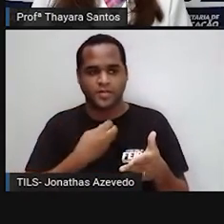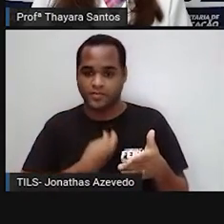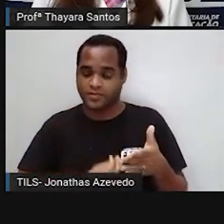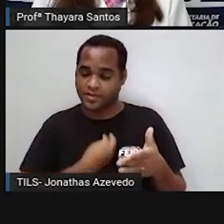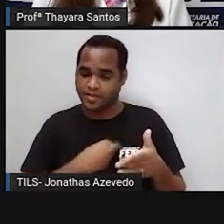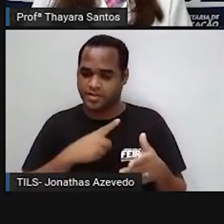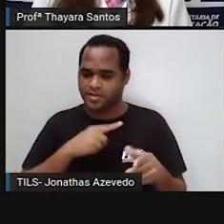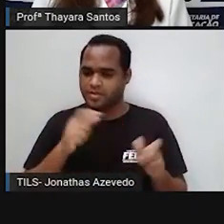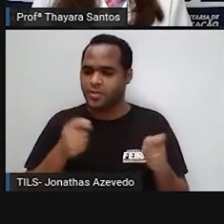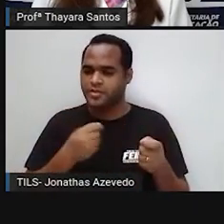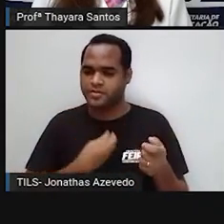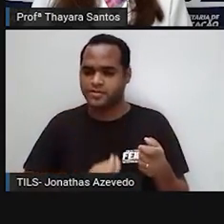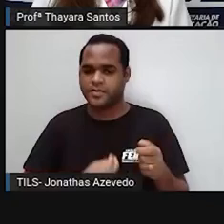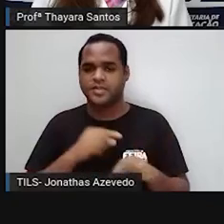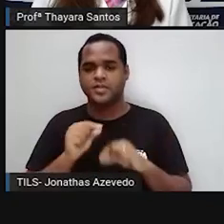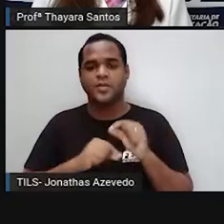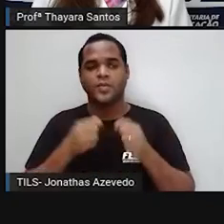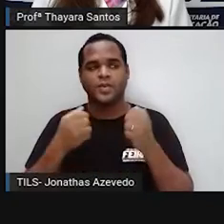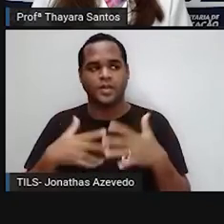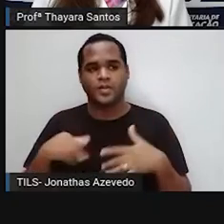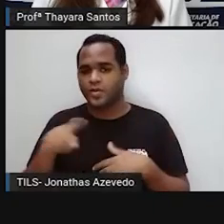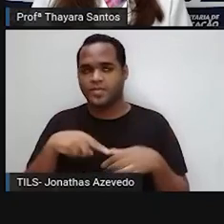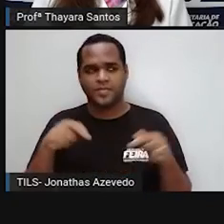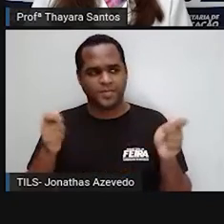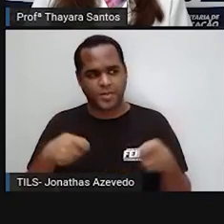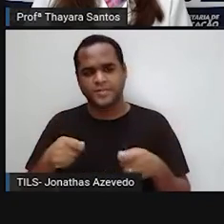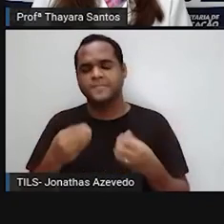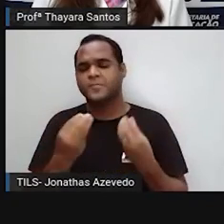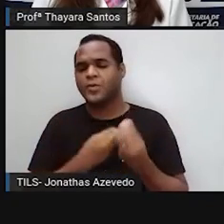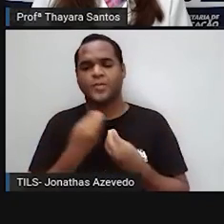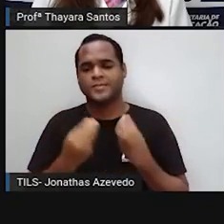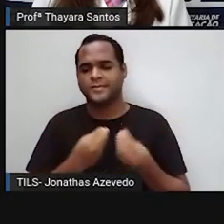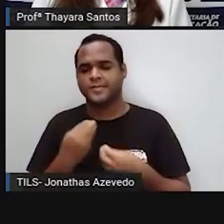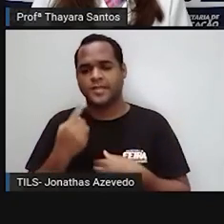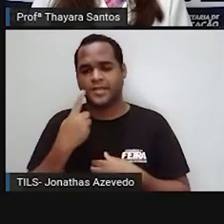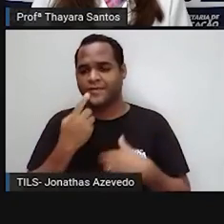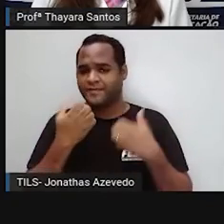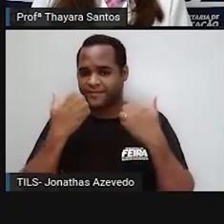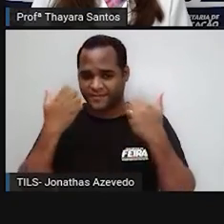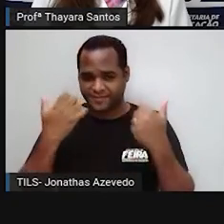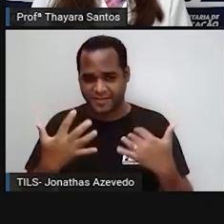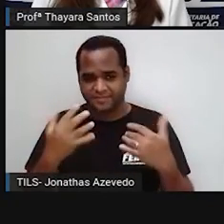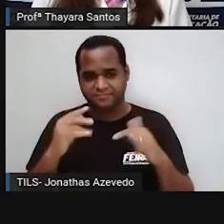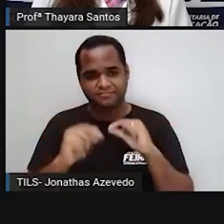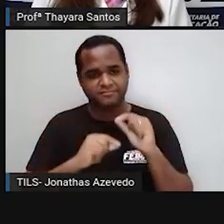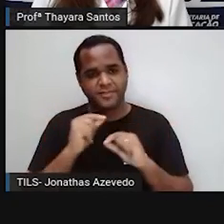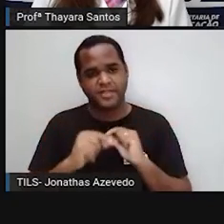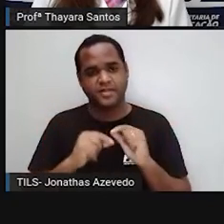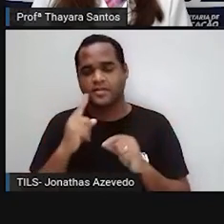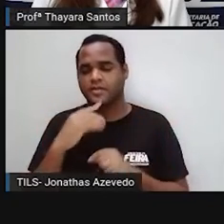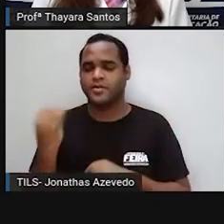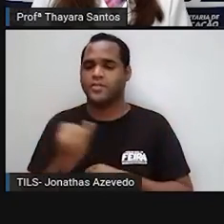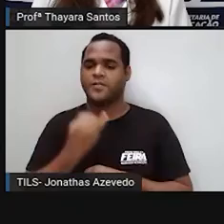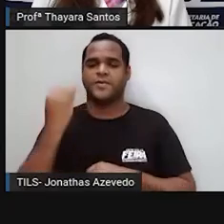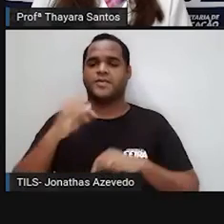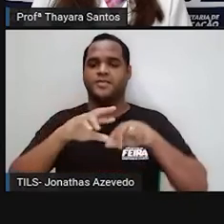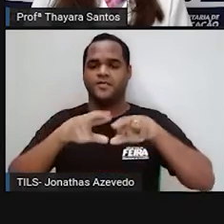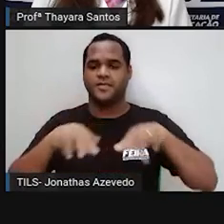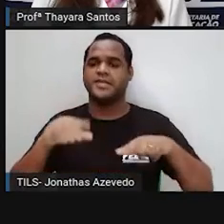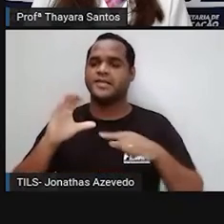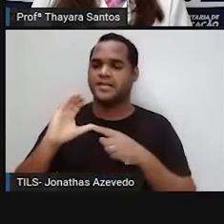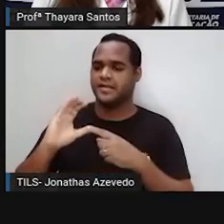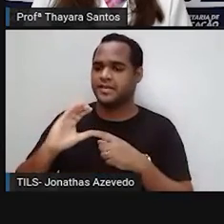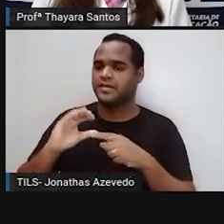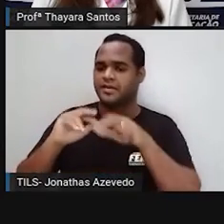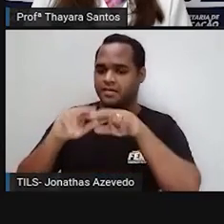habitam. Então, por isso, eu venho falar sobre isso, que é urgente as mudanças de comportamento